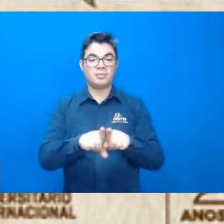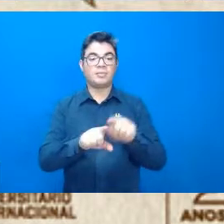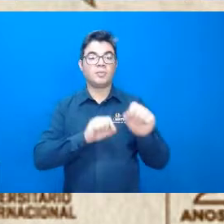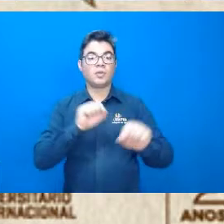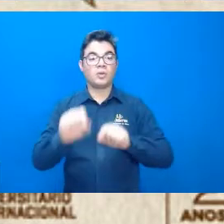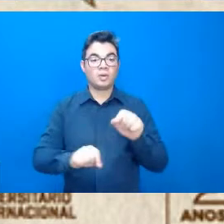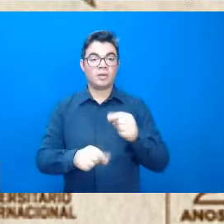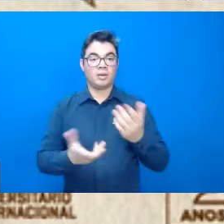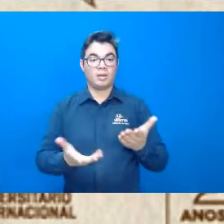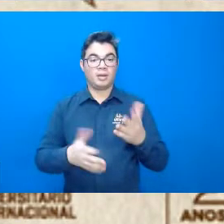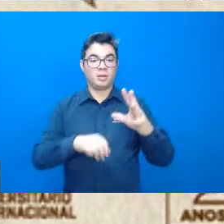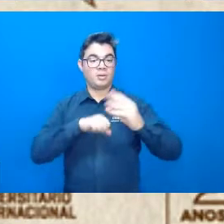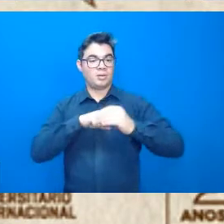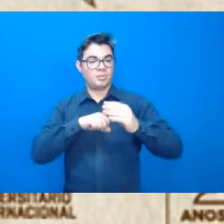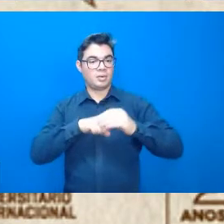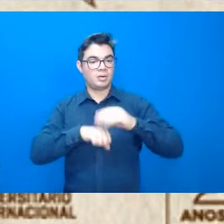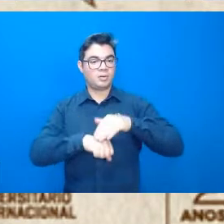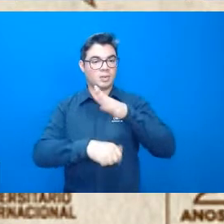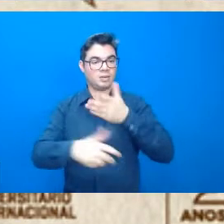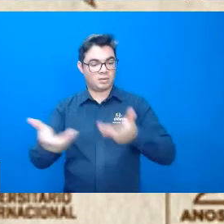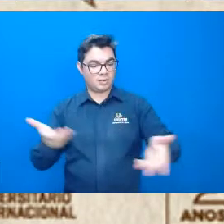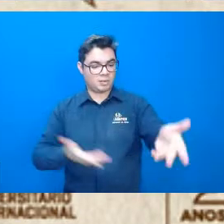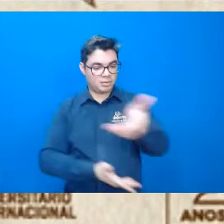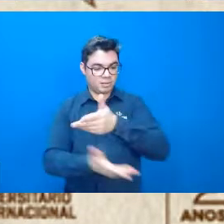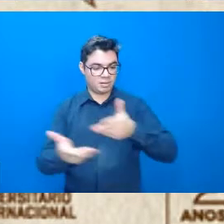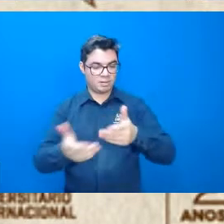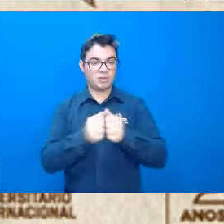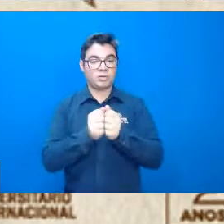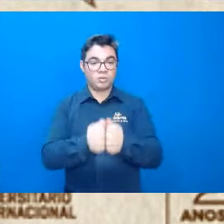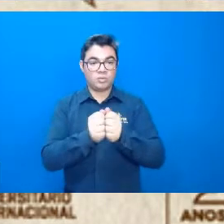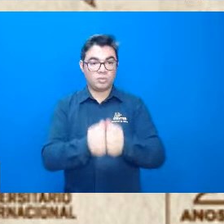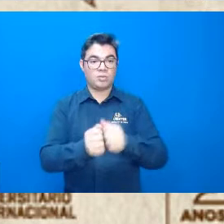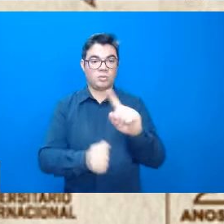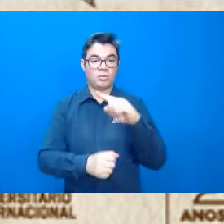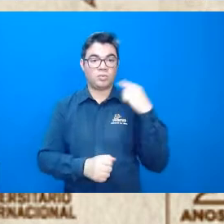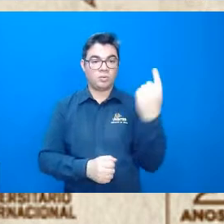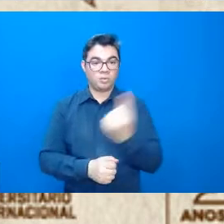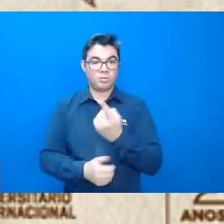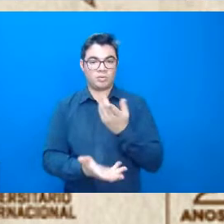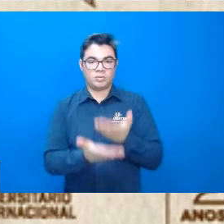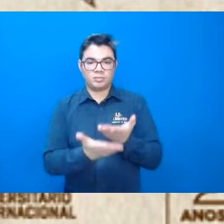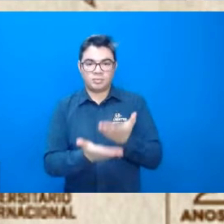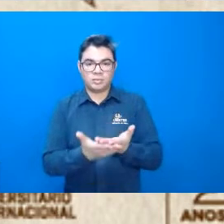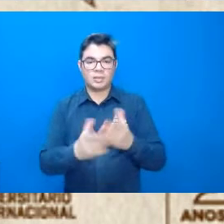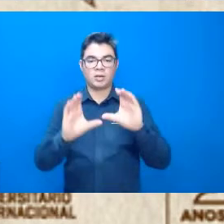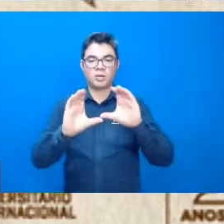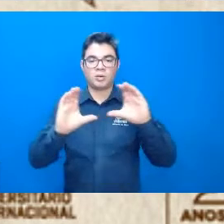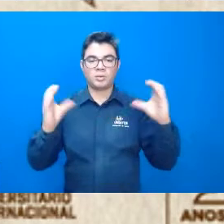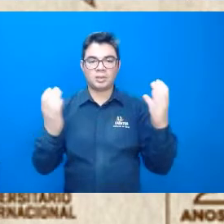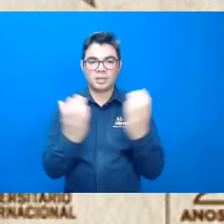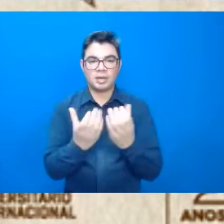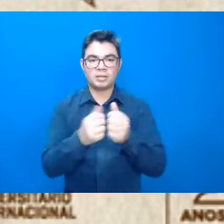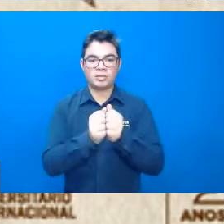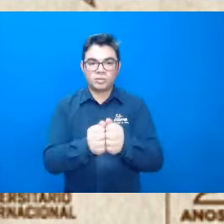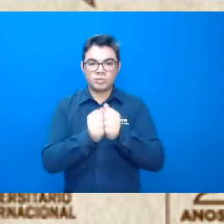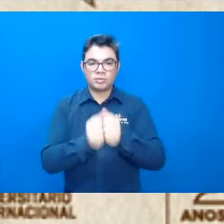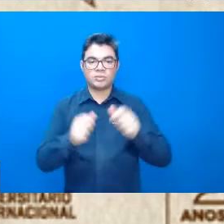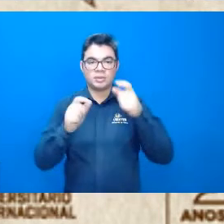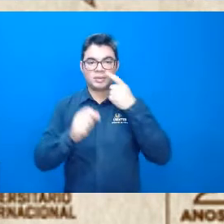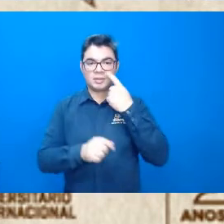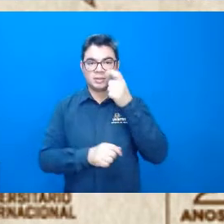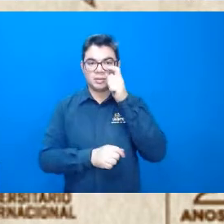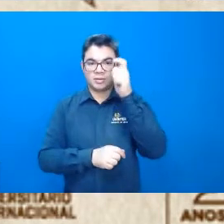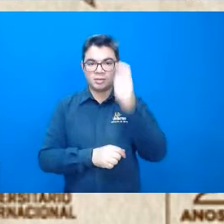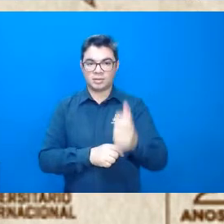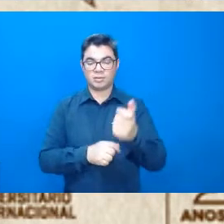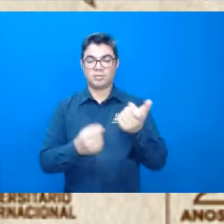um pouco do conhecimento e compartilhar com a gente e também com os nossos estudantes e com a comunidade toda que está nos assistindo. Então,